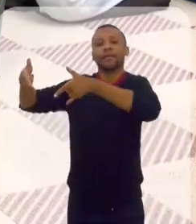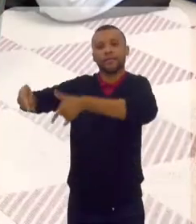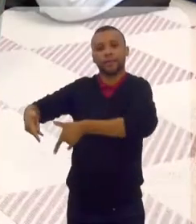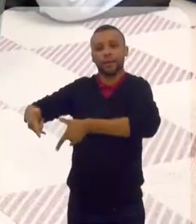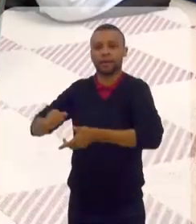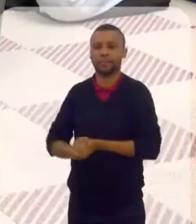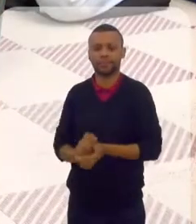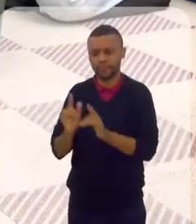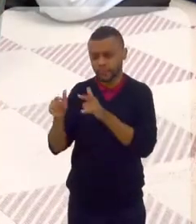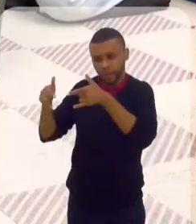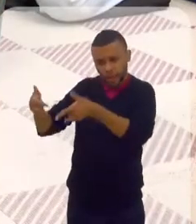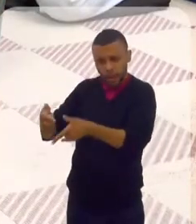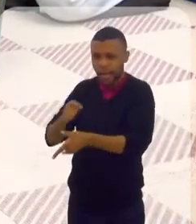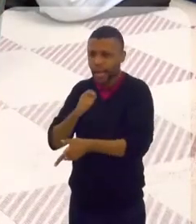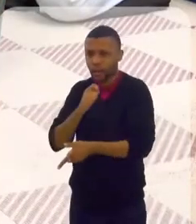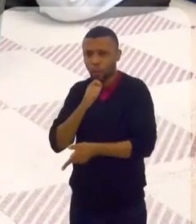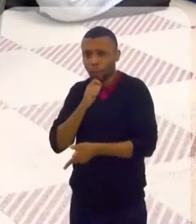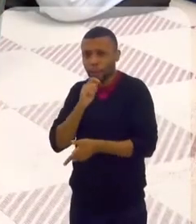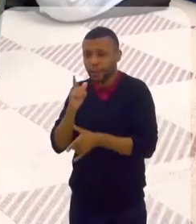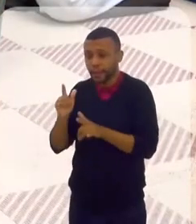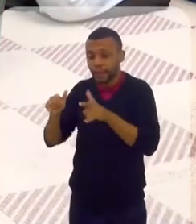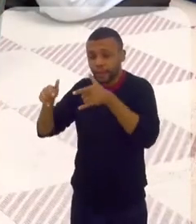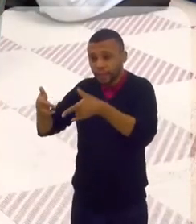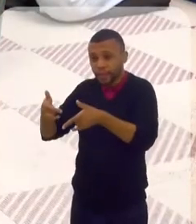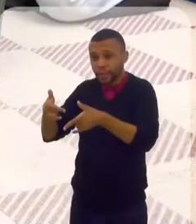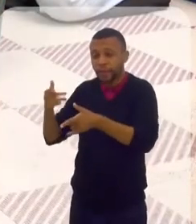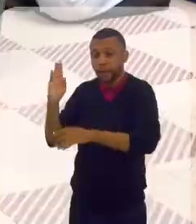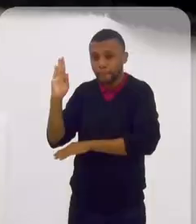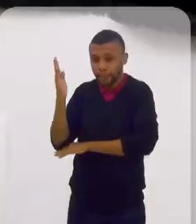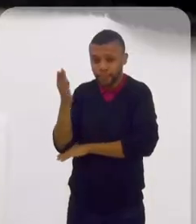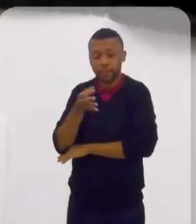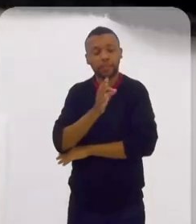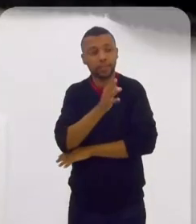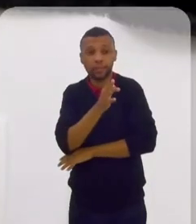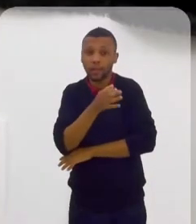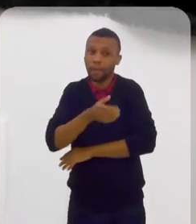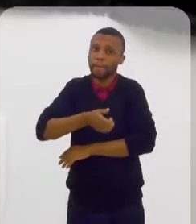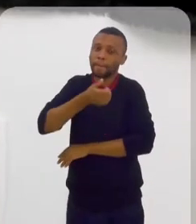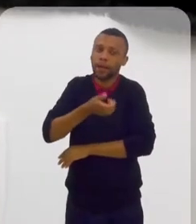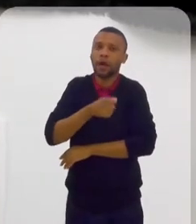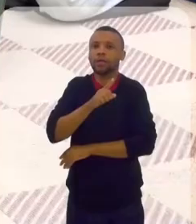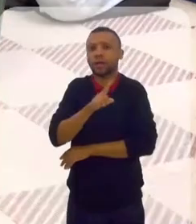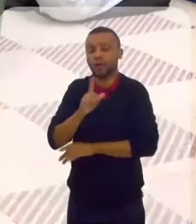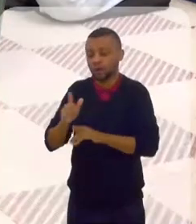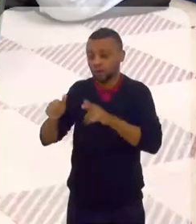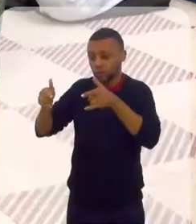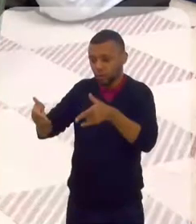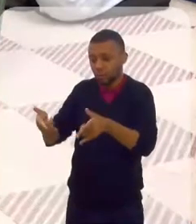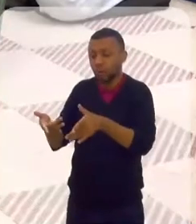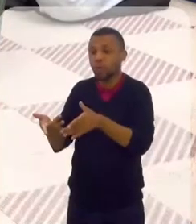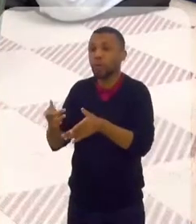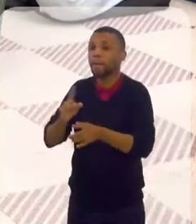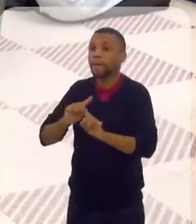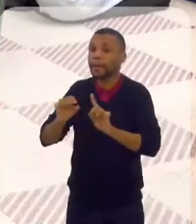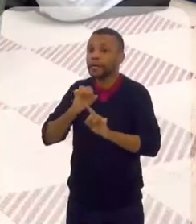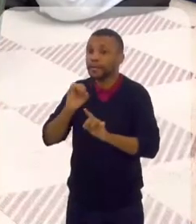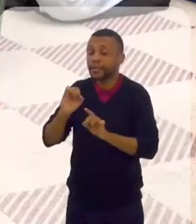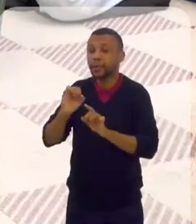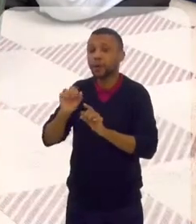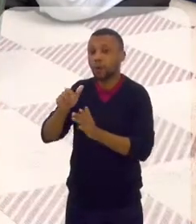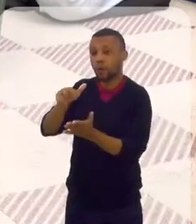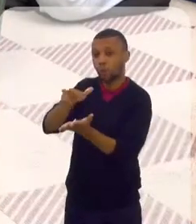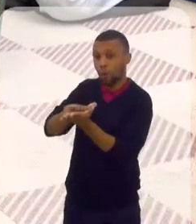Esse sepultamento é feito sem caixão? É. O é sem O ideal é ser sem caixão. Mas, se o corpo não permitir